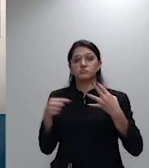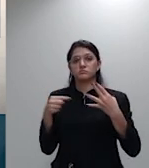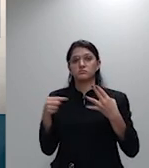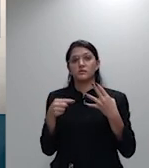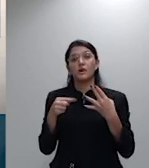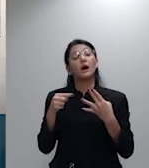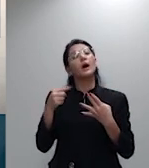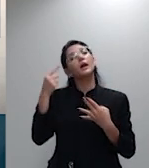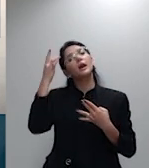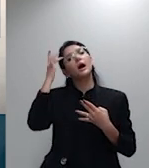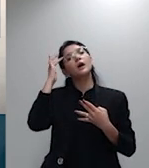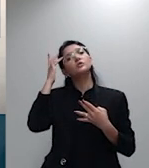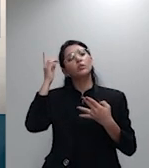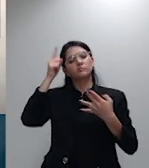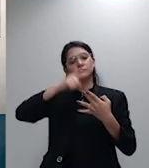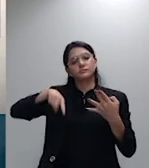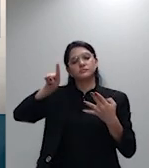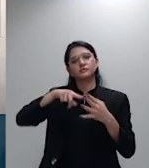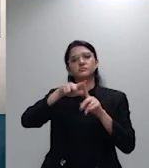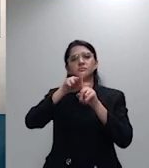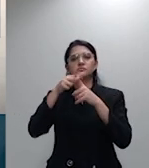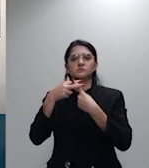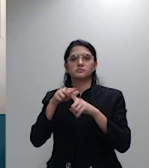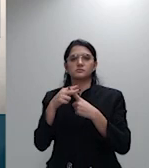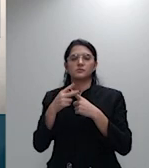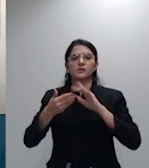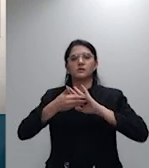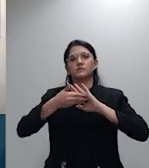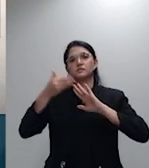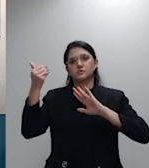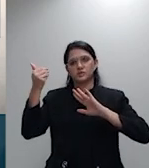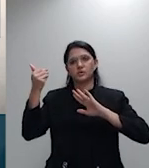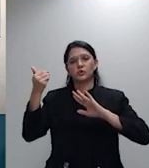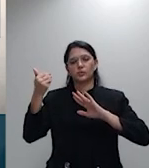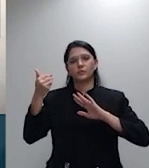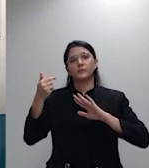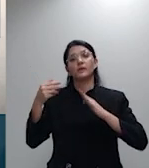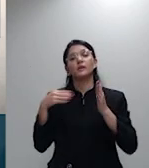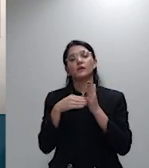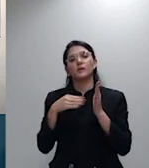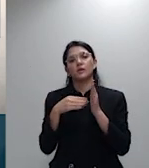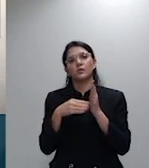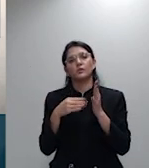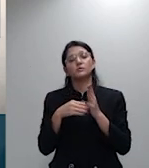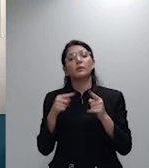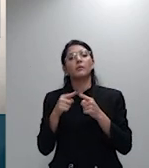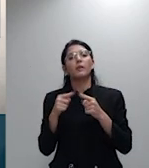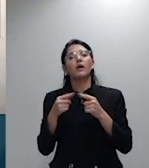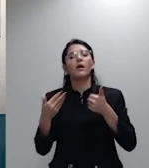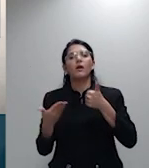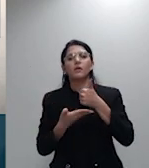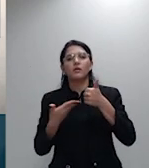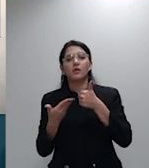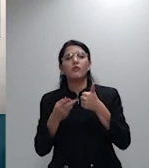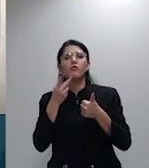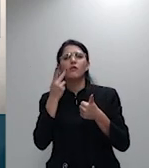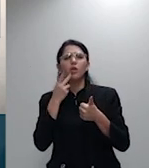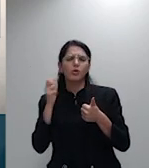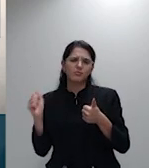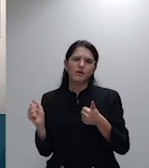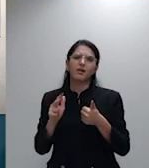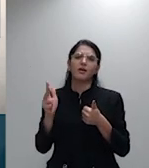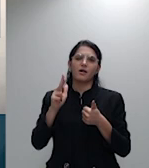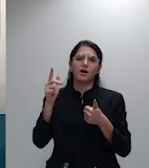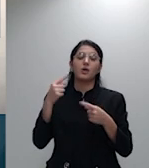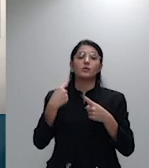da última faixa etária sobre o fundamento da abusividade e falta de base atorial eu